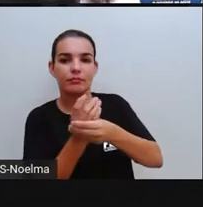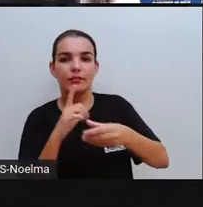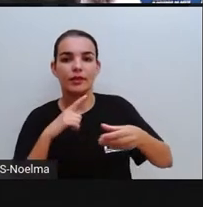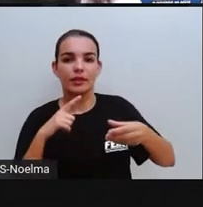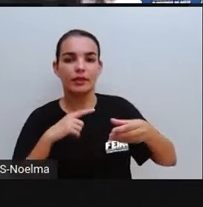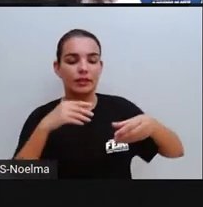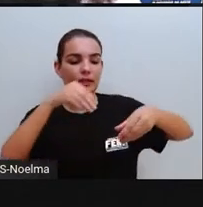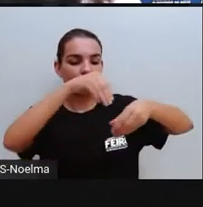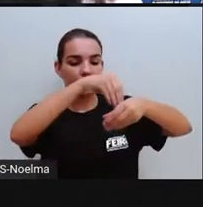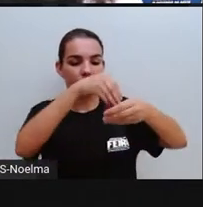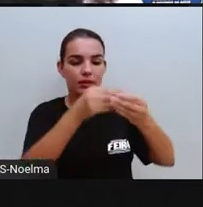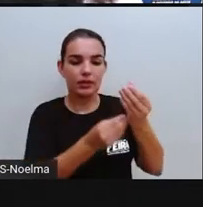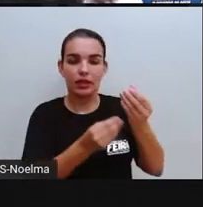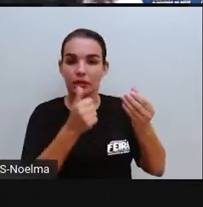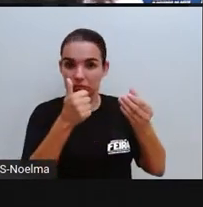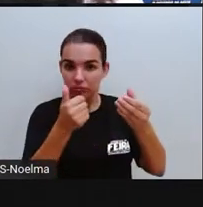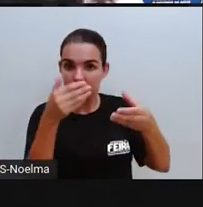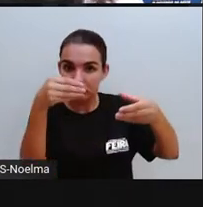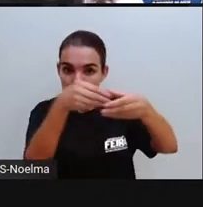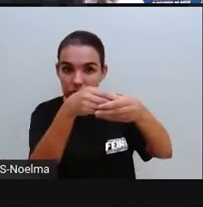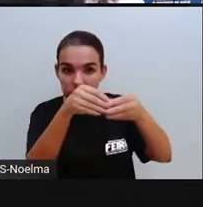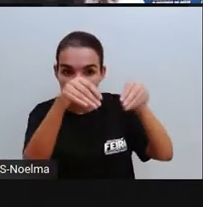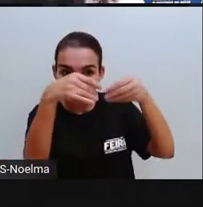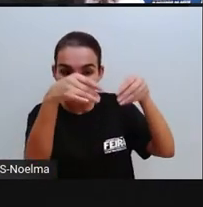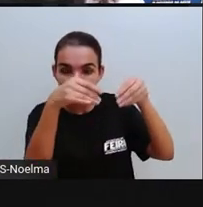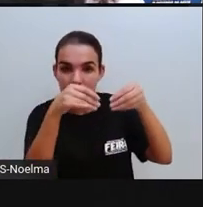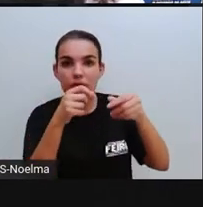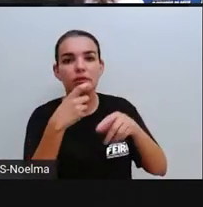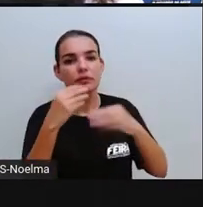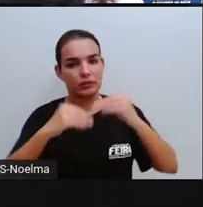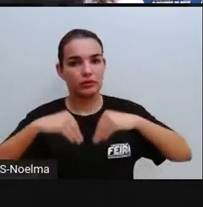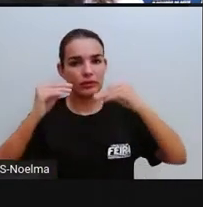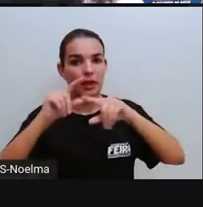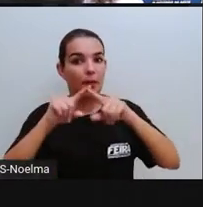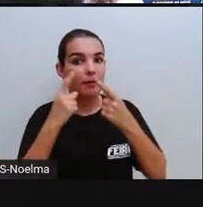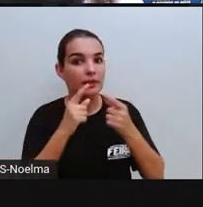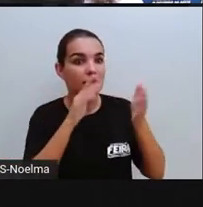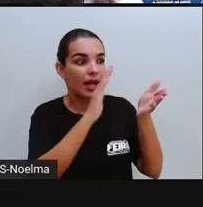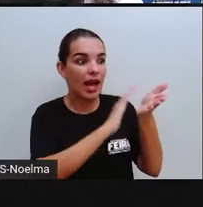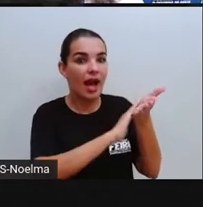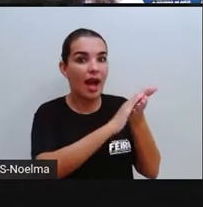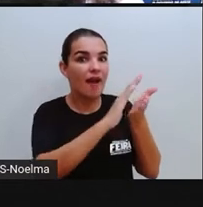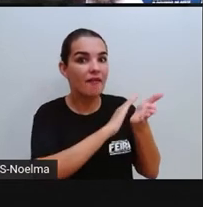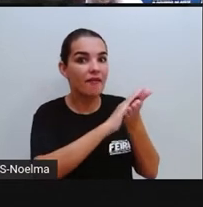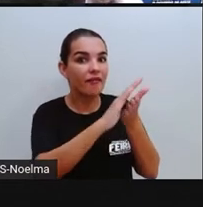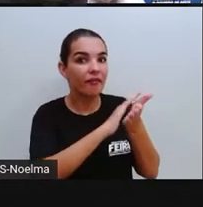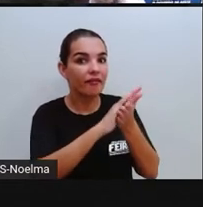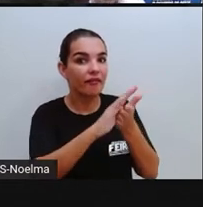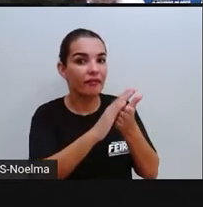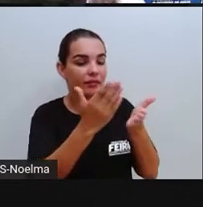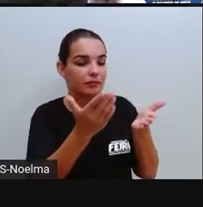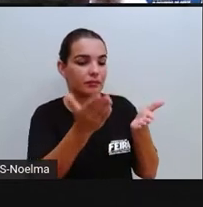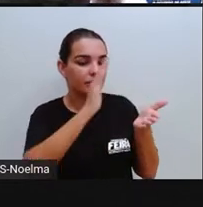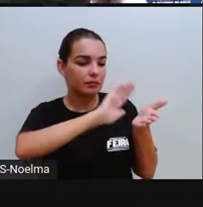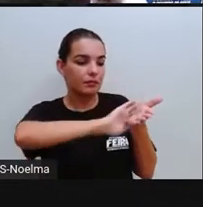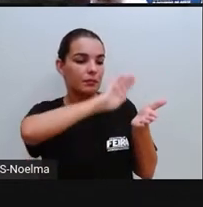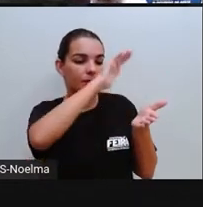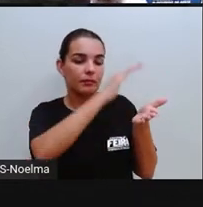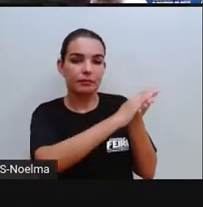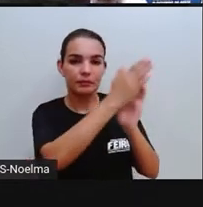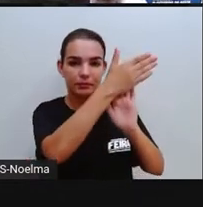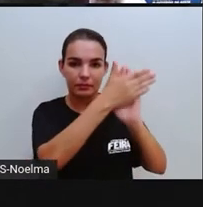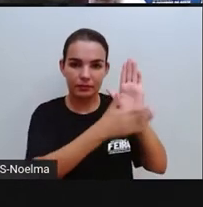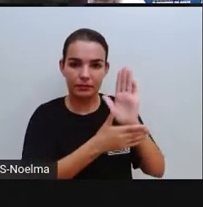pelas folhas. As folhas são flexíveis, Agora, a capa, ó, a capa aqui é que é inflexível, tá bom?